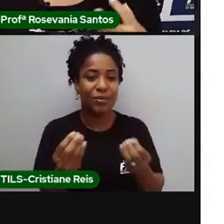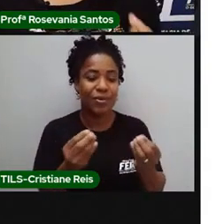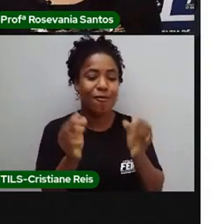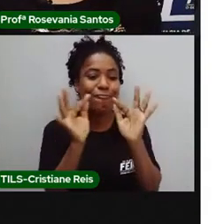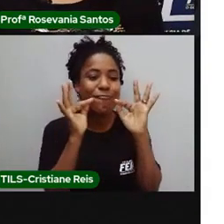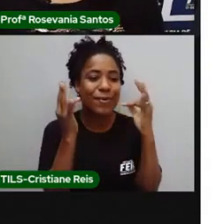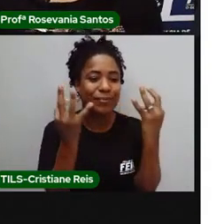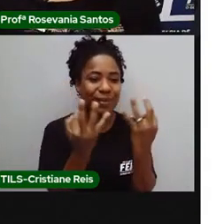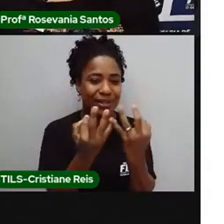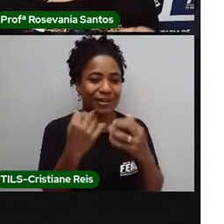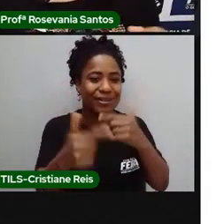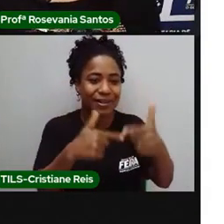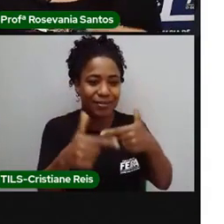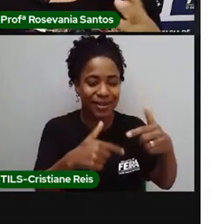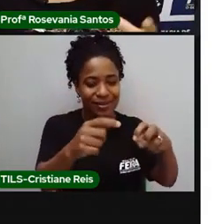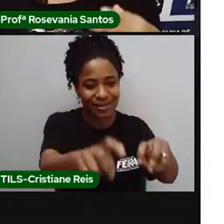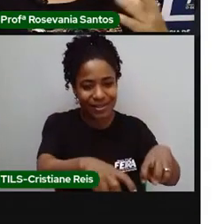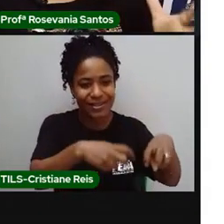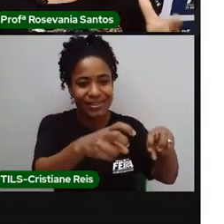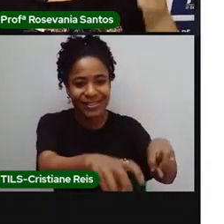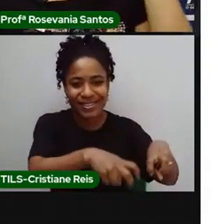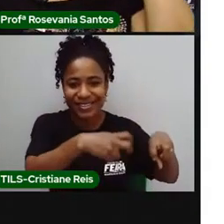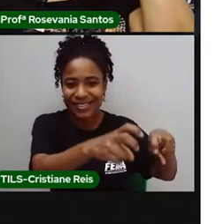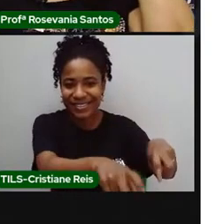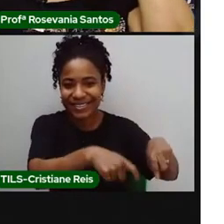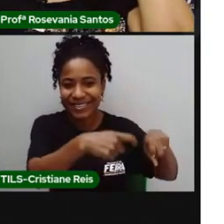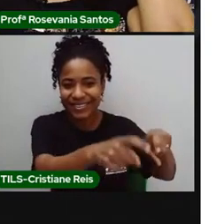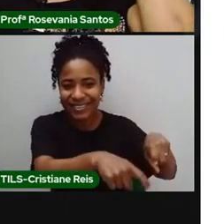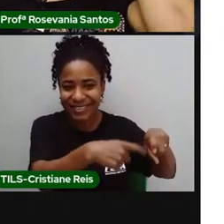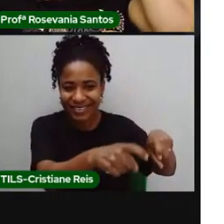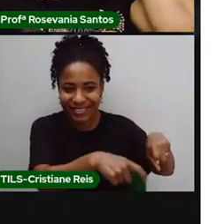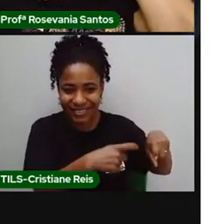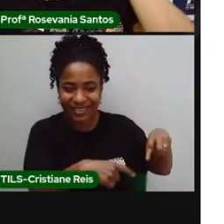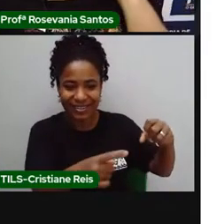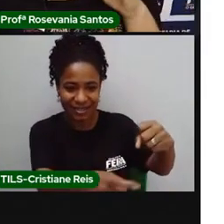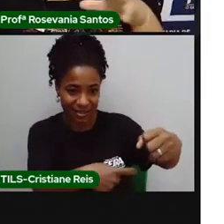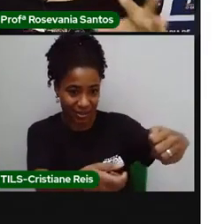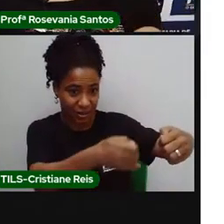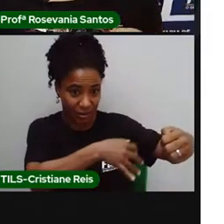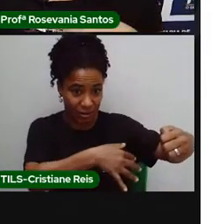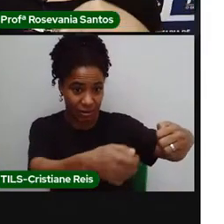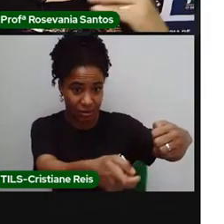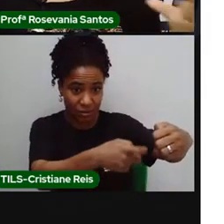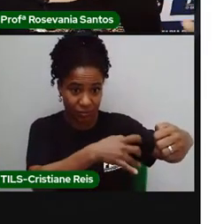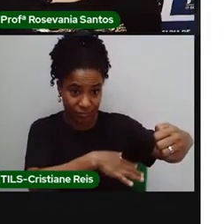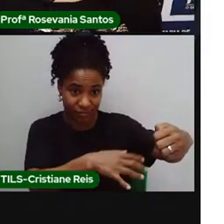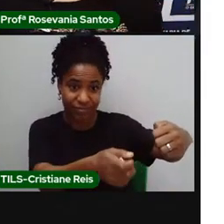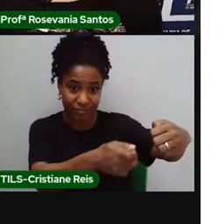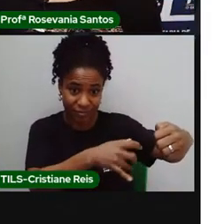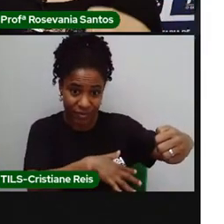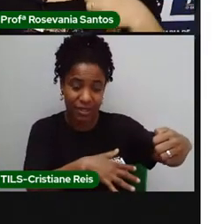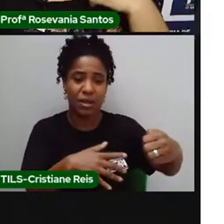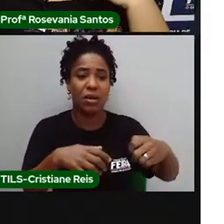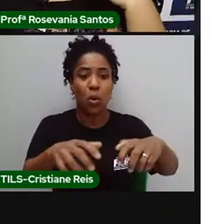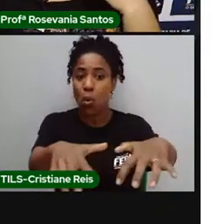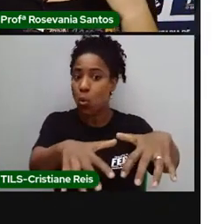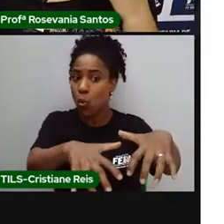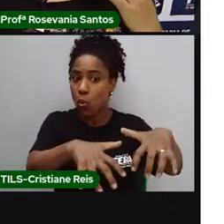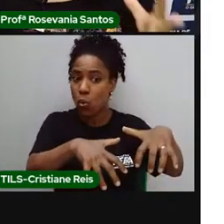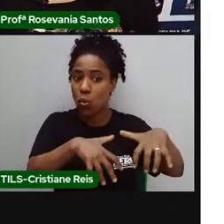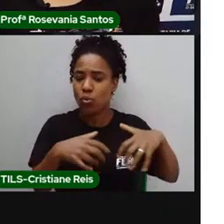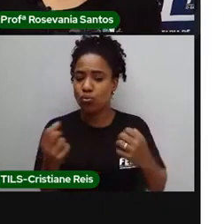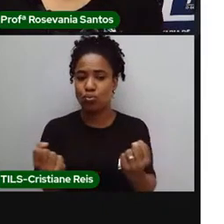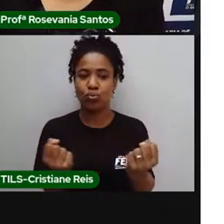inteira trabalha, né? Ali, fazendo aquela colheita. E onde tem poucas maquinarias, tem